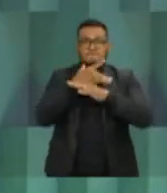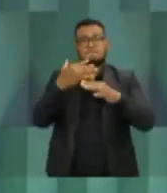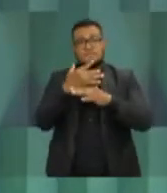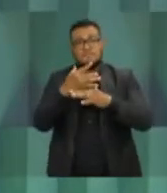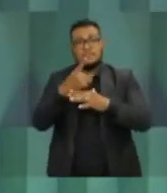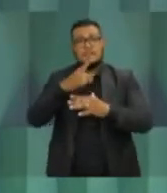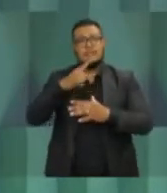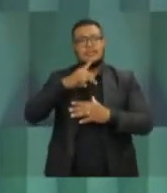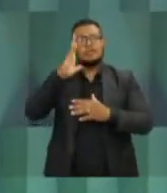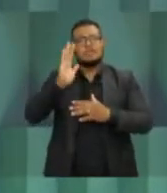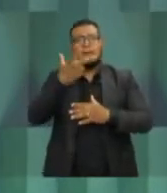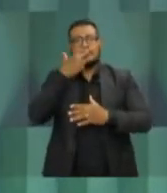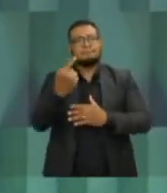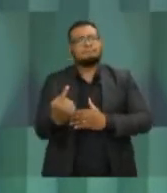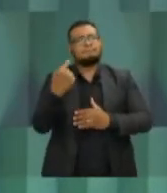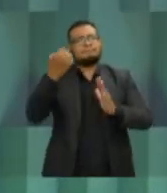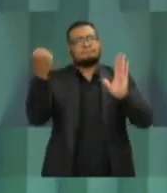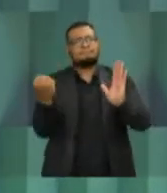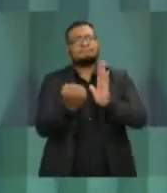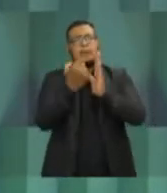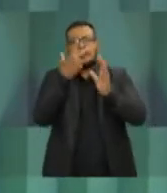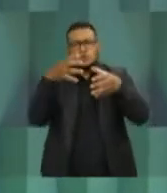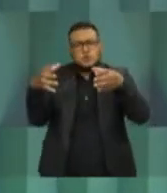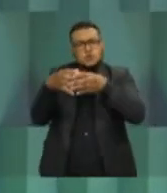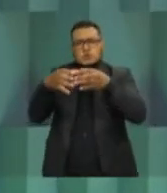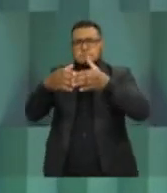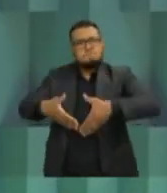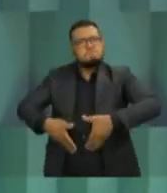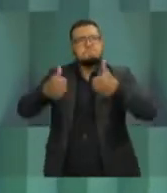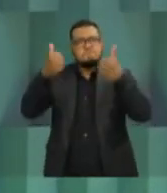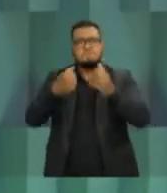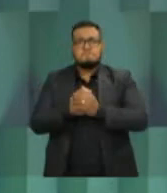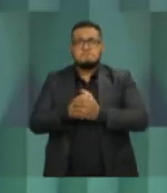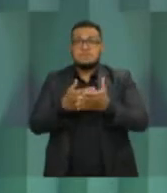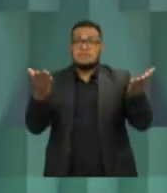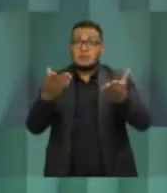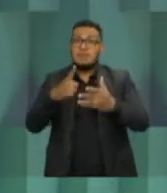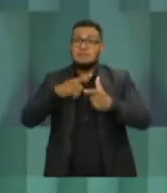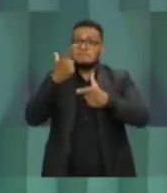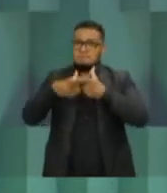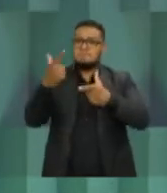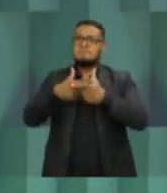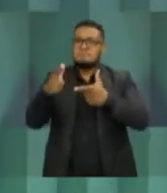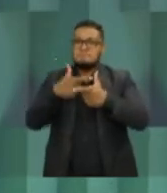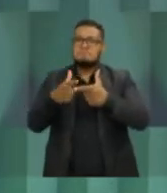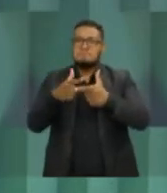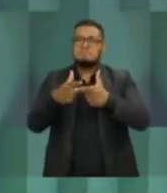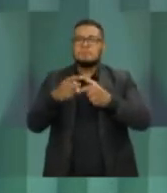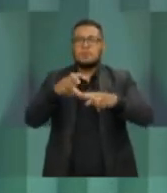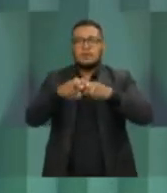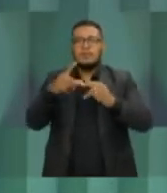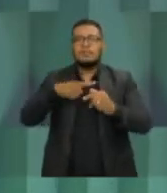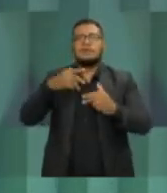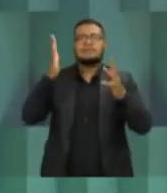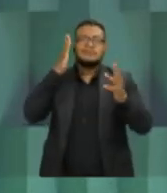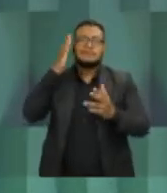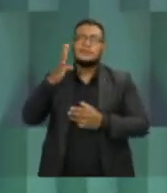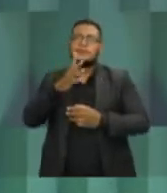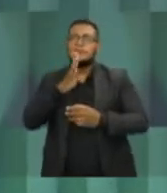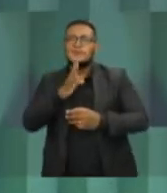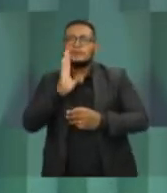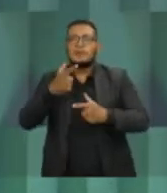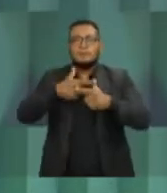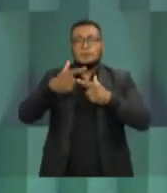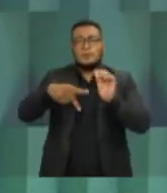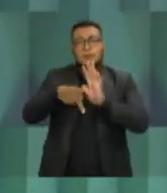extraordinária de compor equipe, uma das melhores equipes. Agora nós vivemos momentos difíceis, precisamos naturalmente de estabilidade, emprego e um desenvolvimento